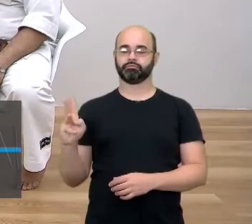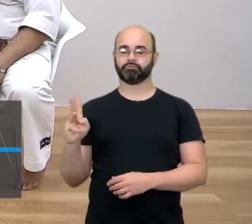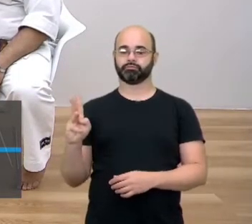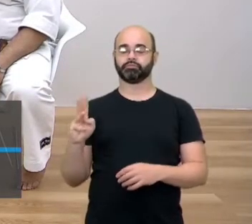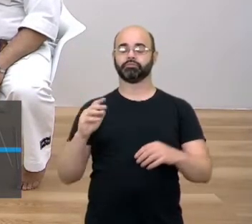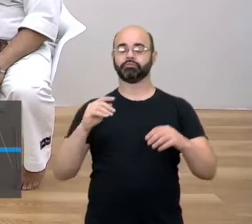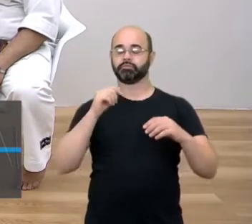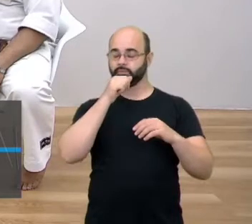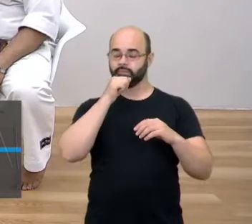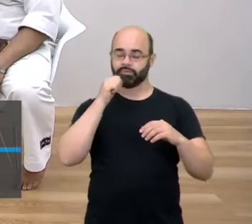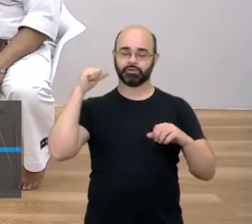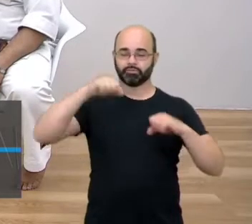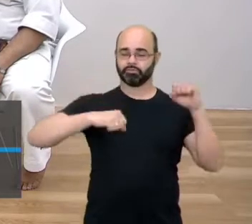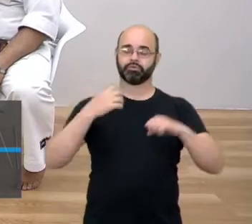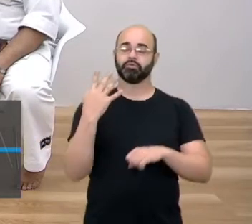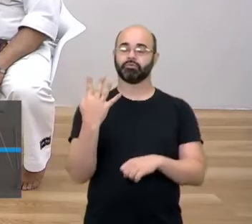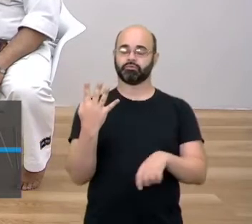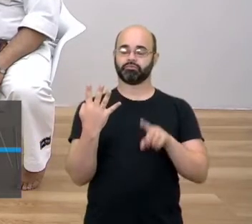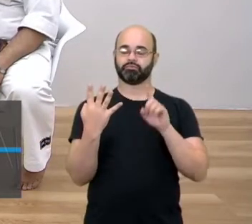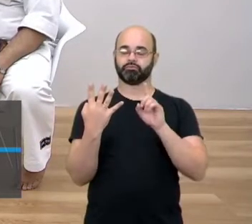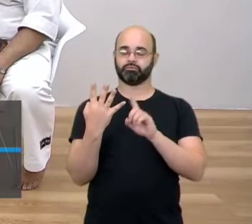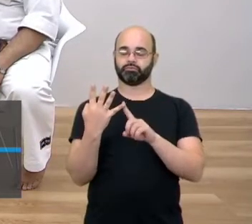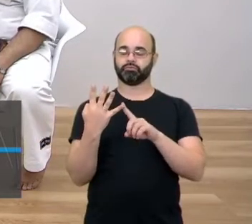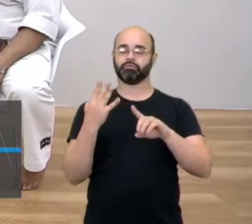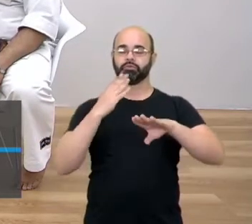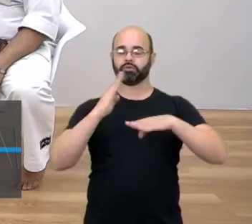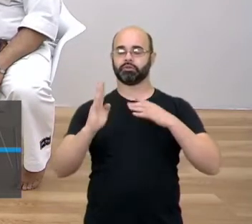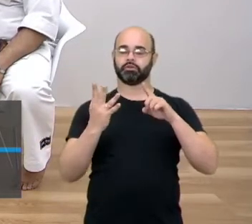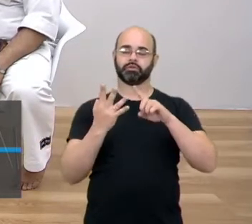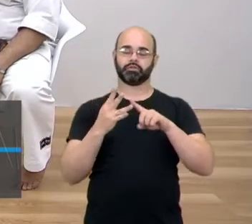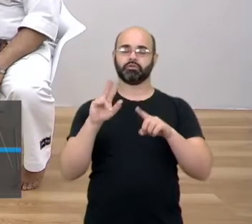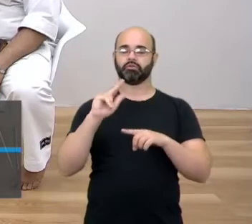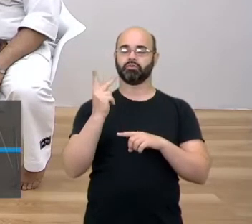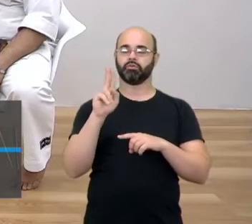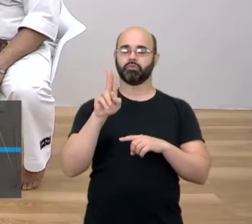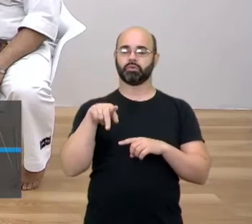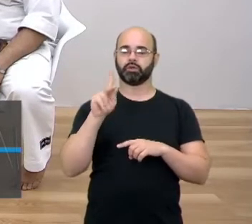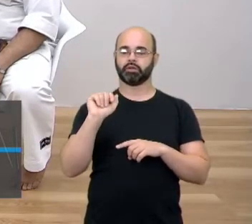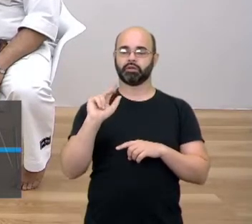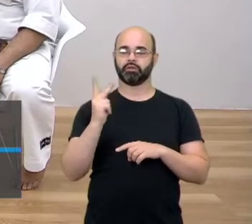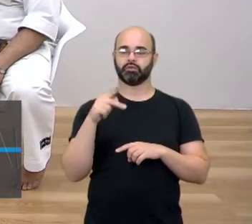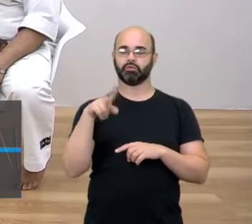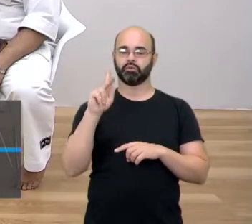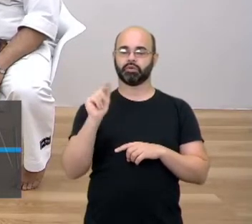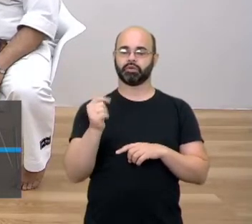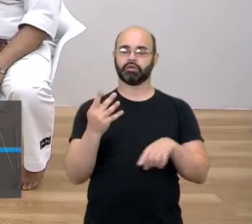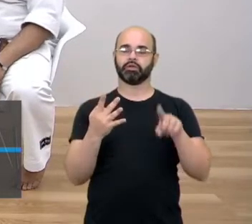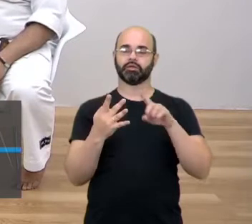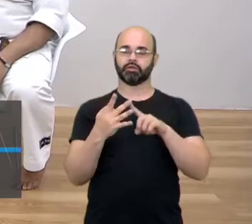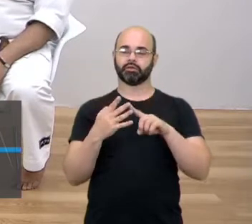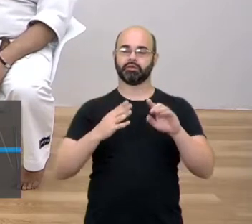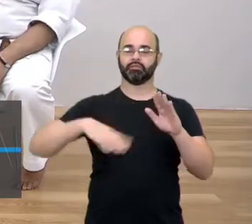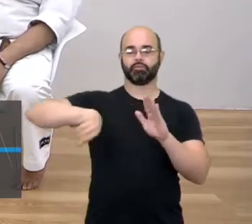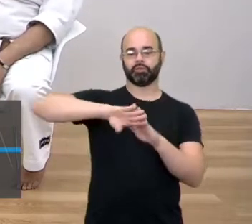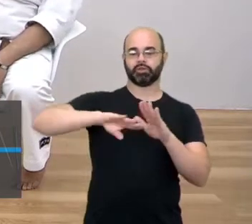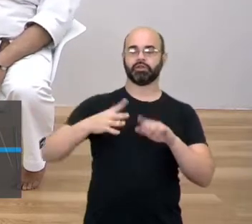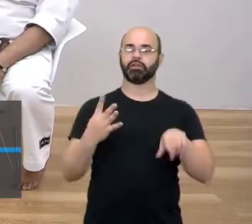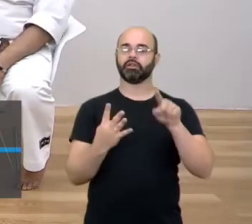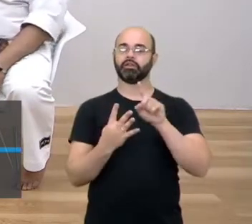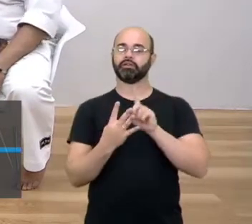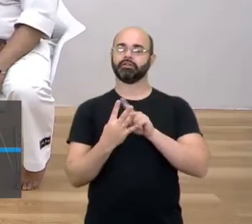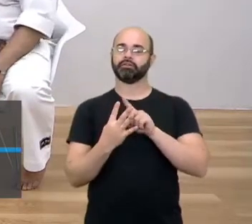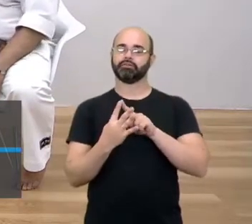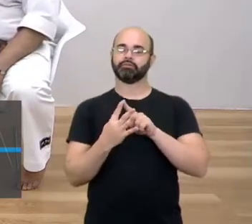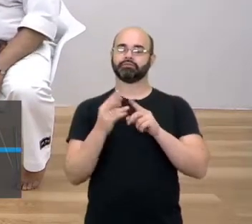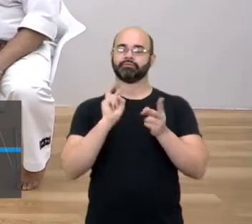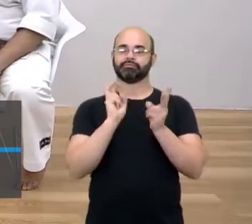trabalhando. Karatê, o cauca, o muay thai e... Esqueci a última. Capoeira. Capoeira. Capoeira. Esqueci a última. Eu esqueci.